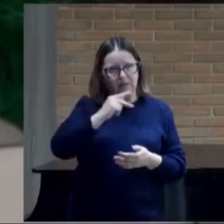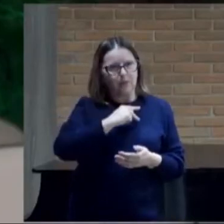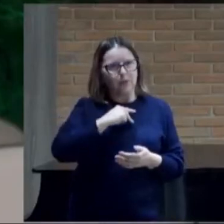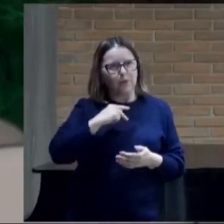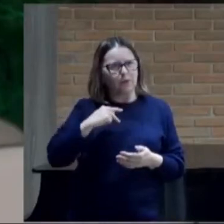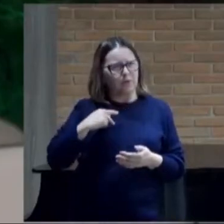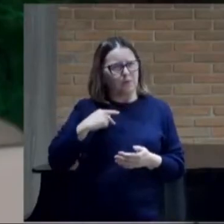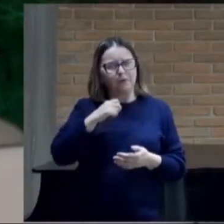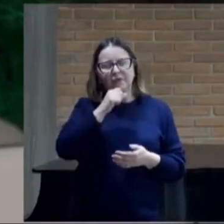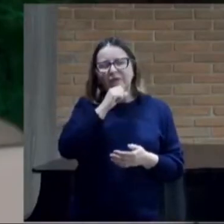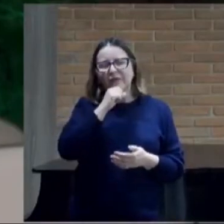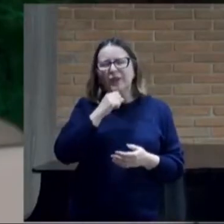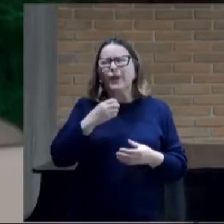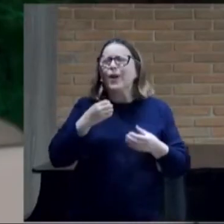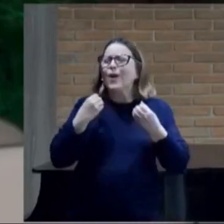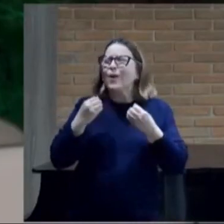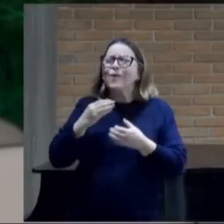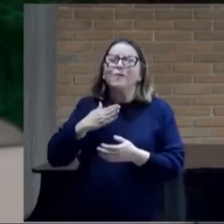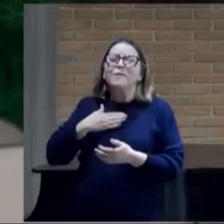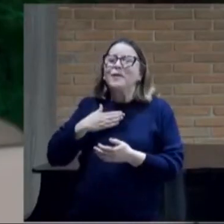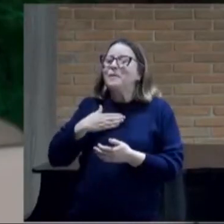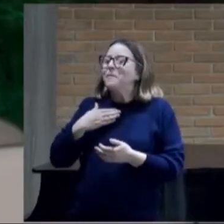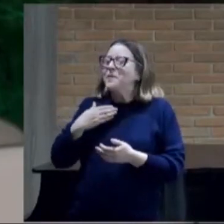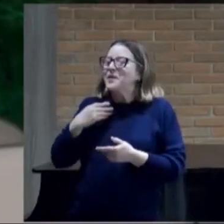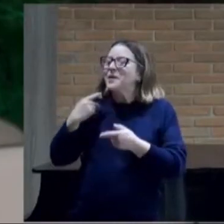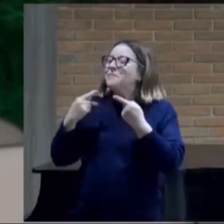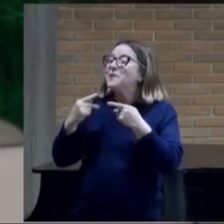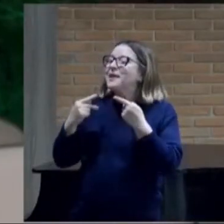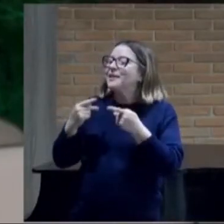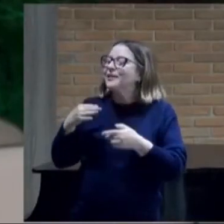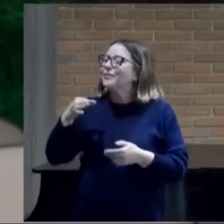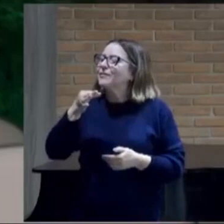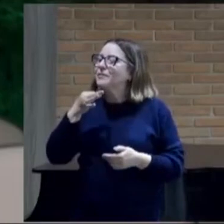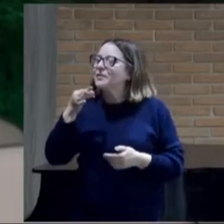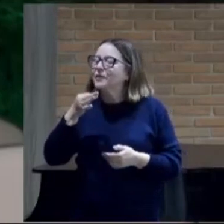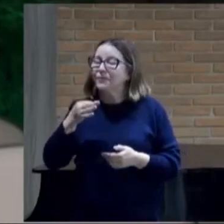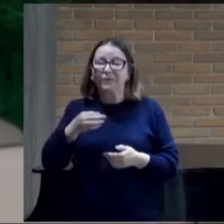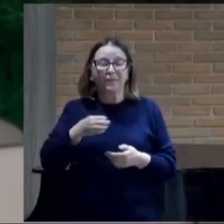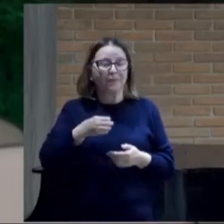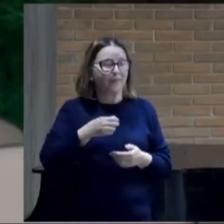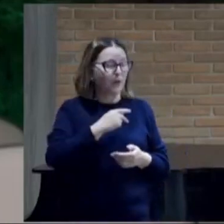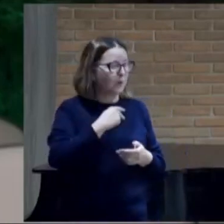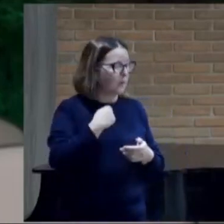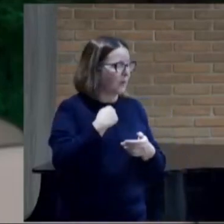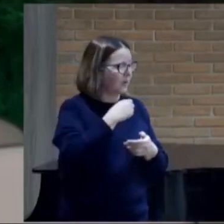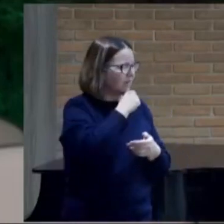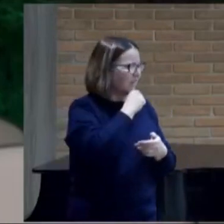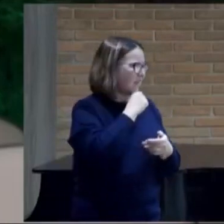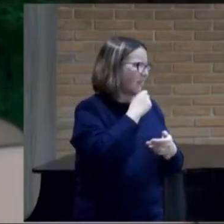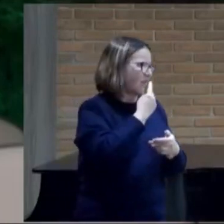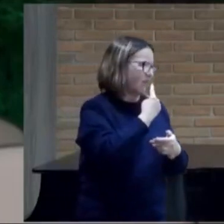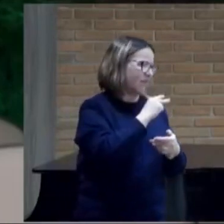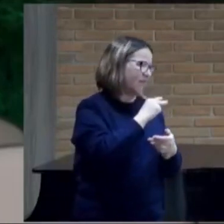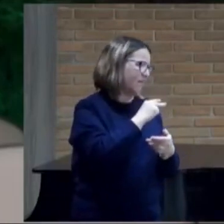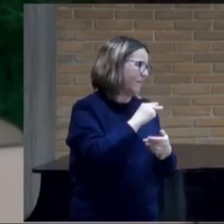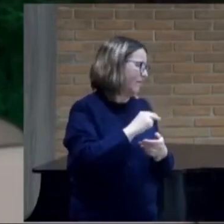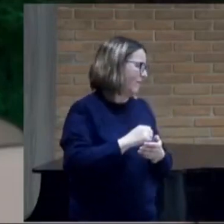Como foi A sua pregação E o pastor Velho Olhou para ele E disse